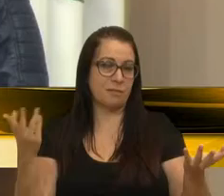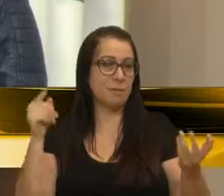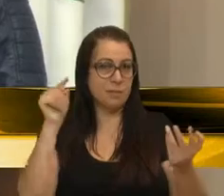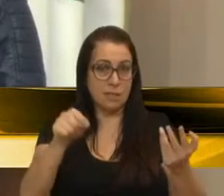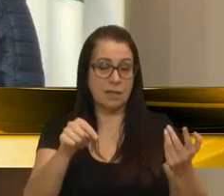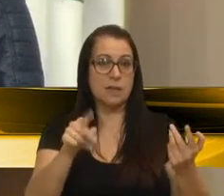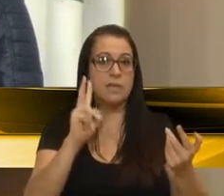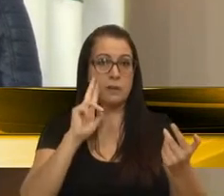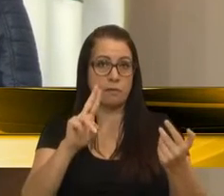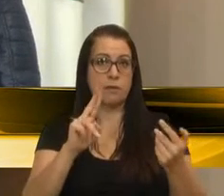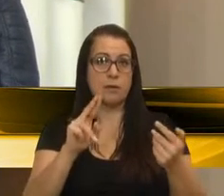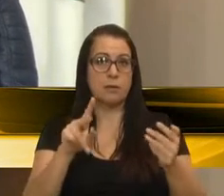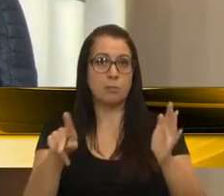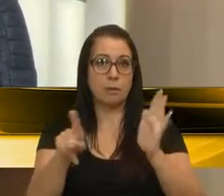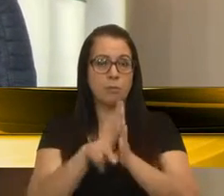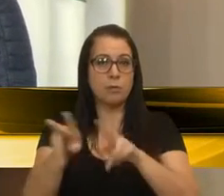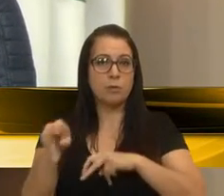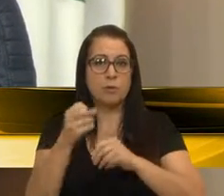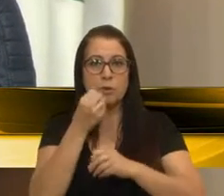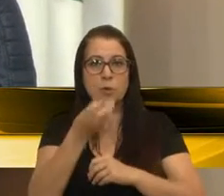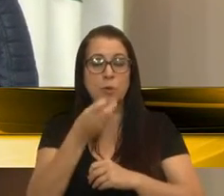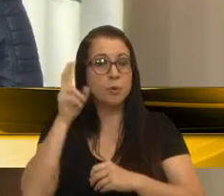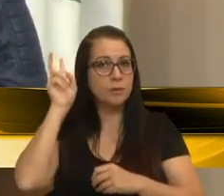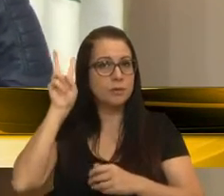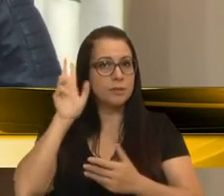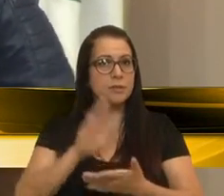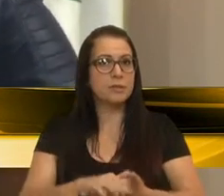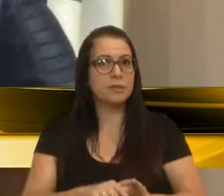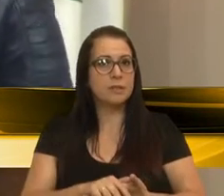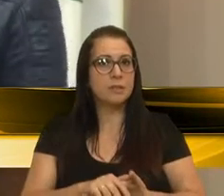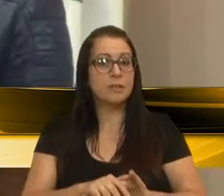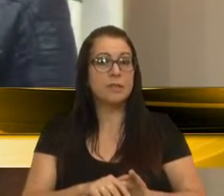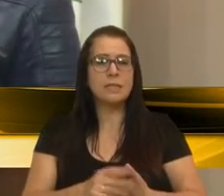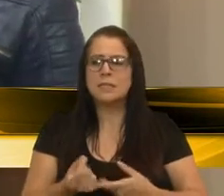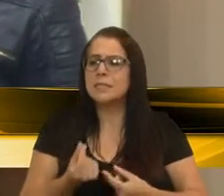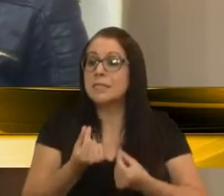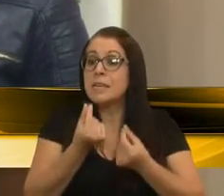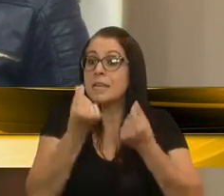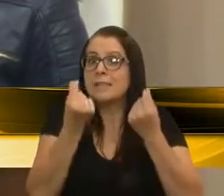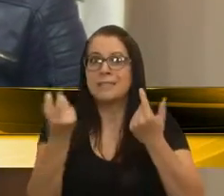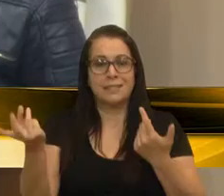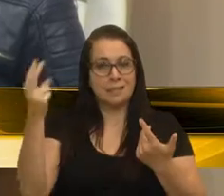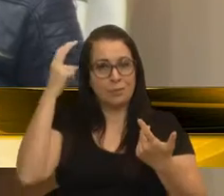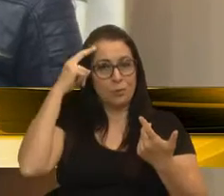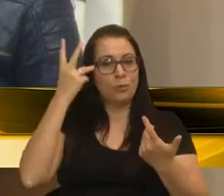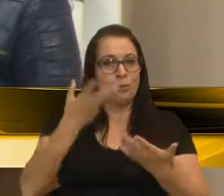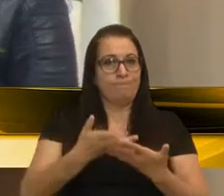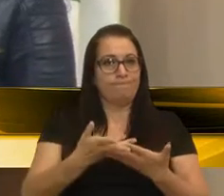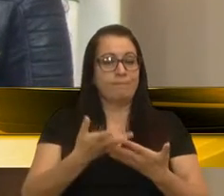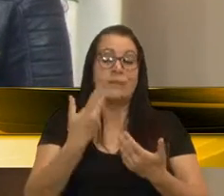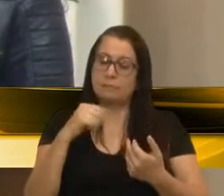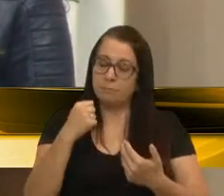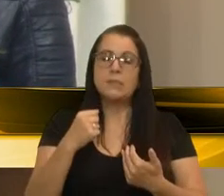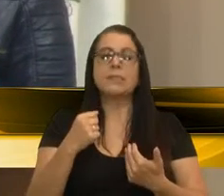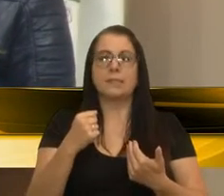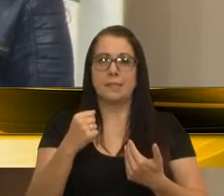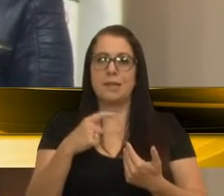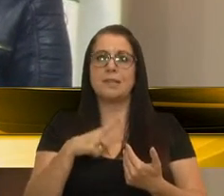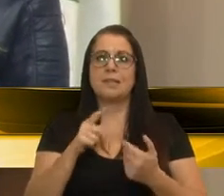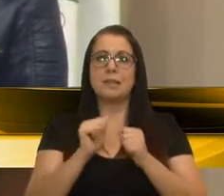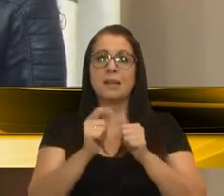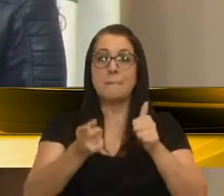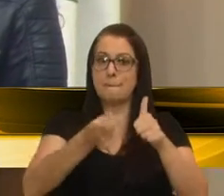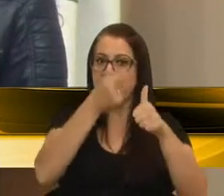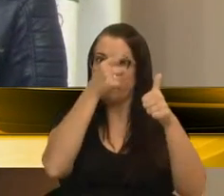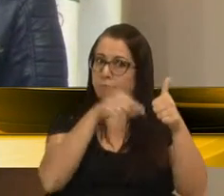lá, se você for em uma propriedade, eles te contam a história. Então, essa riqueza cultural, ela precisa estar em